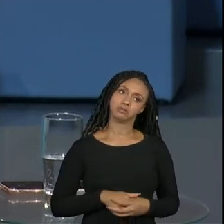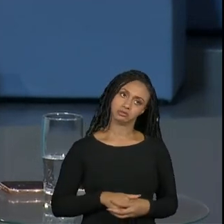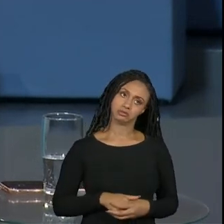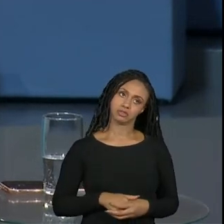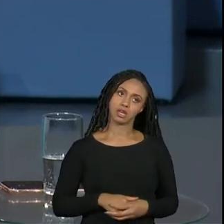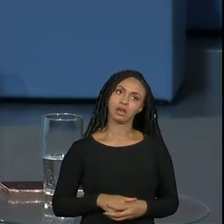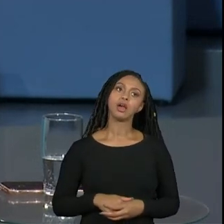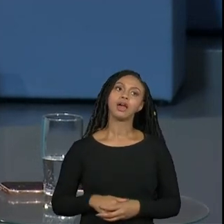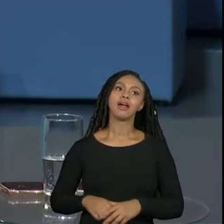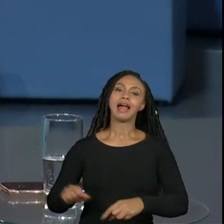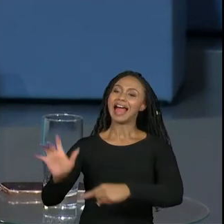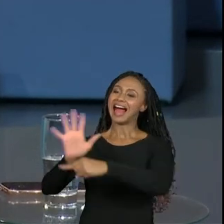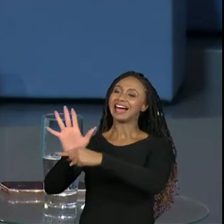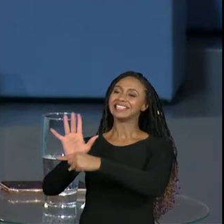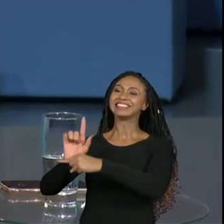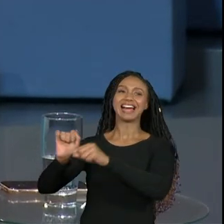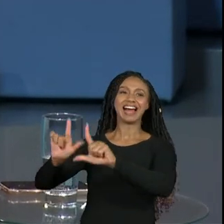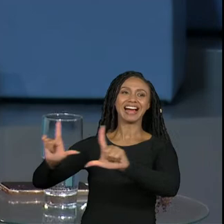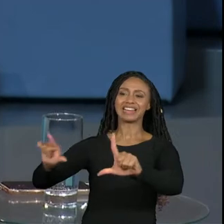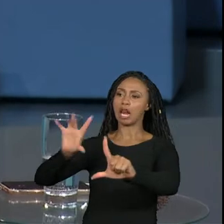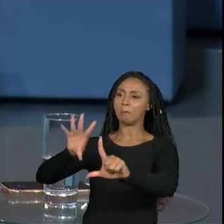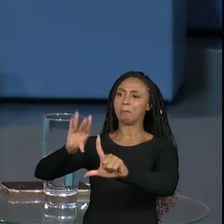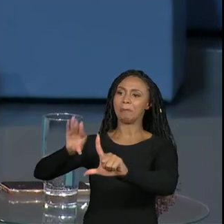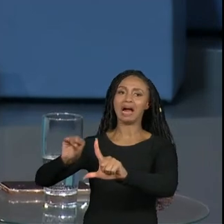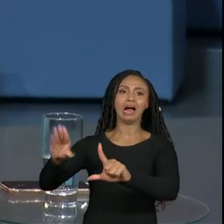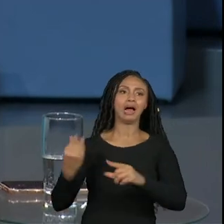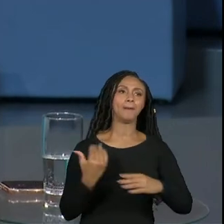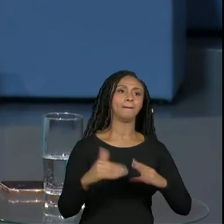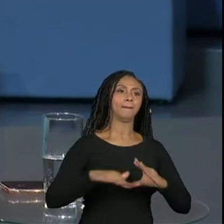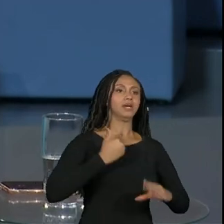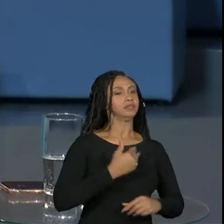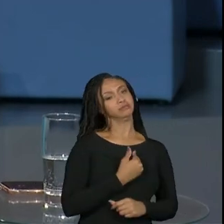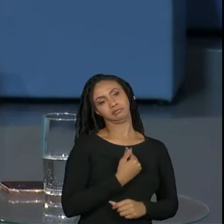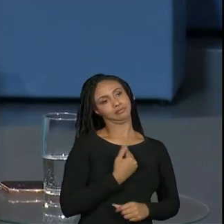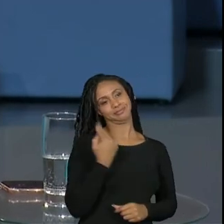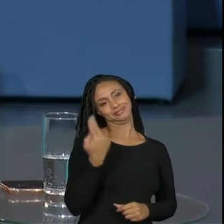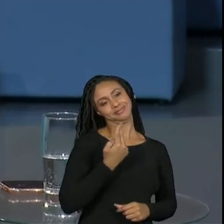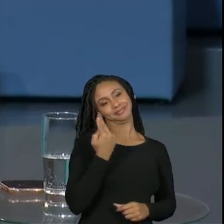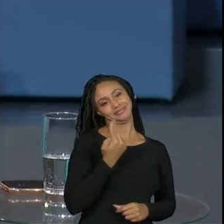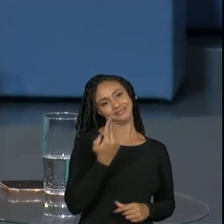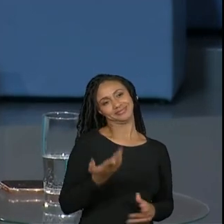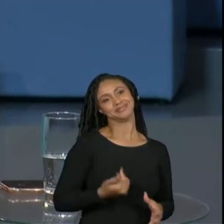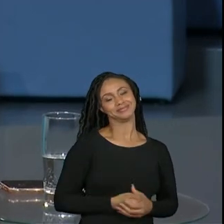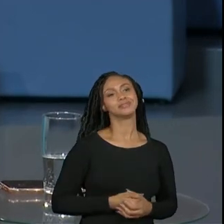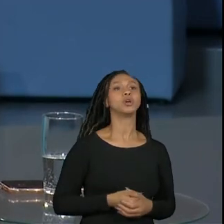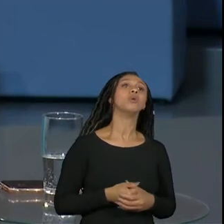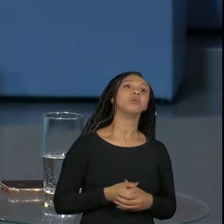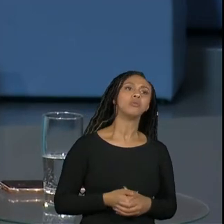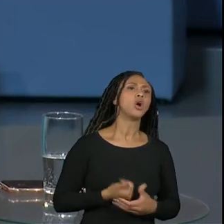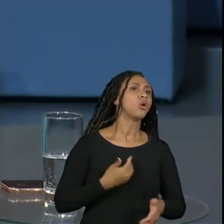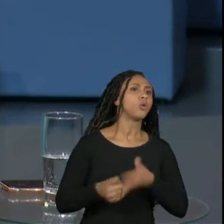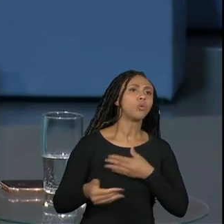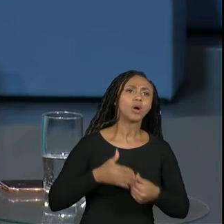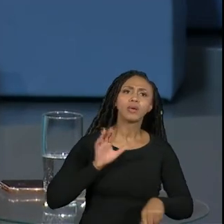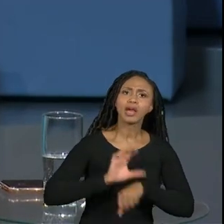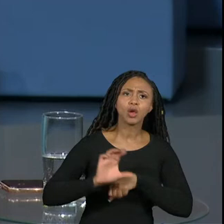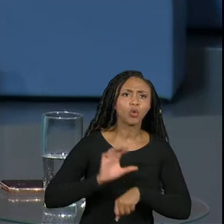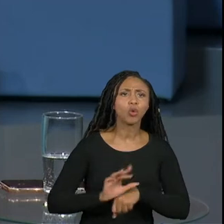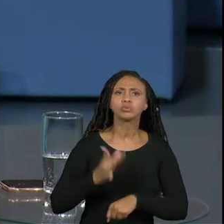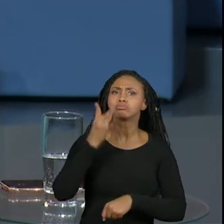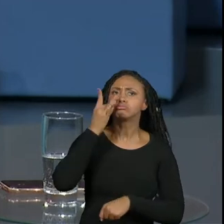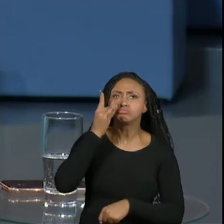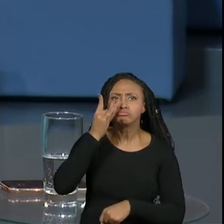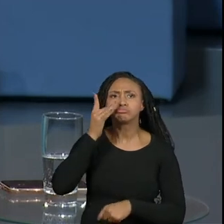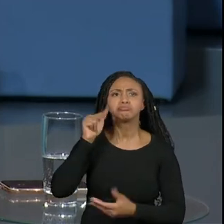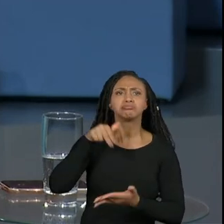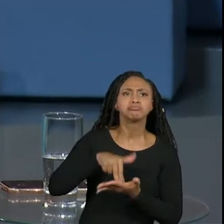para a gente tá porque tem que ter a certificação vale todo e qualquer curso que você fizer tá face a face online